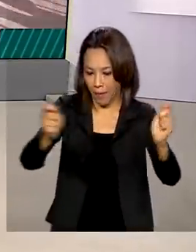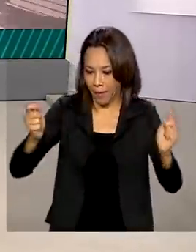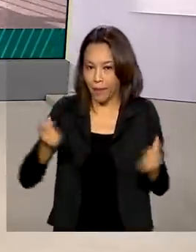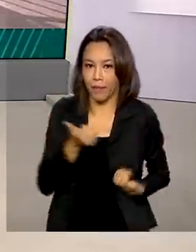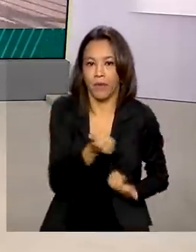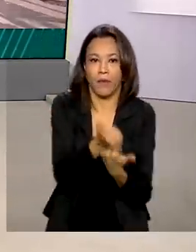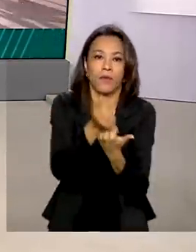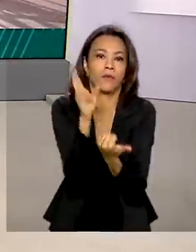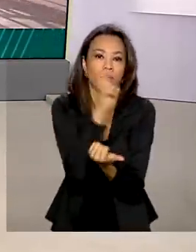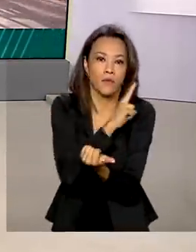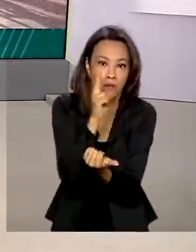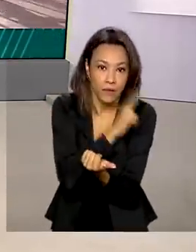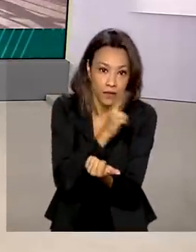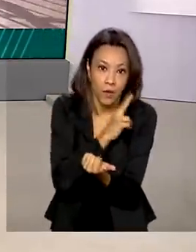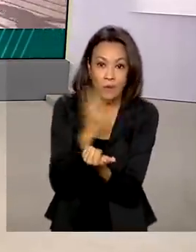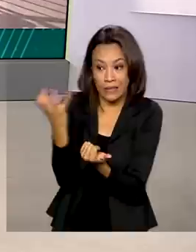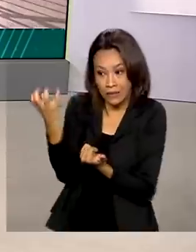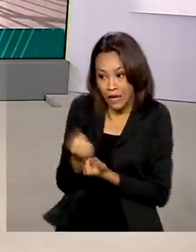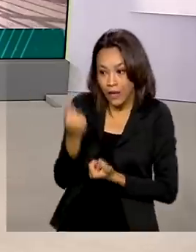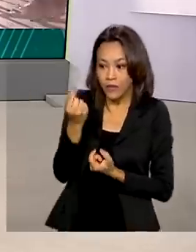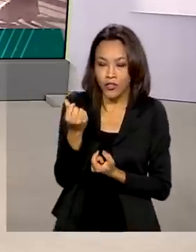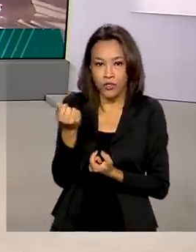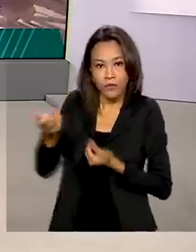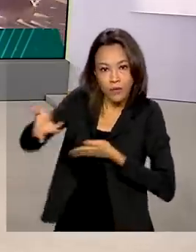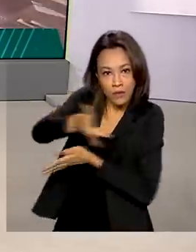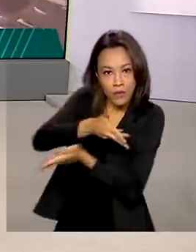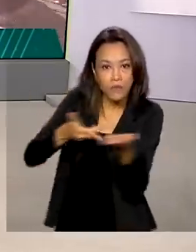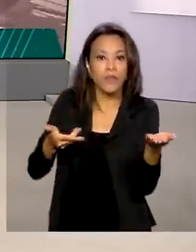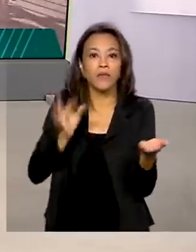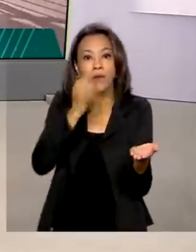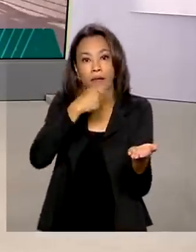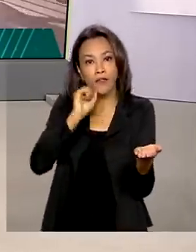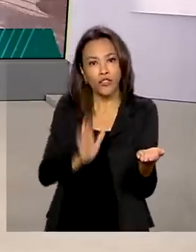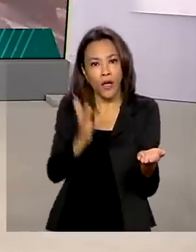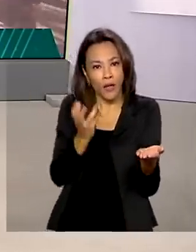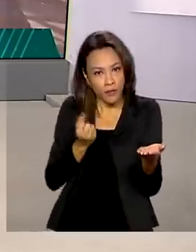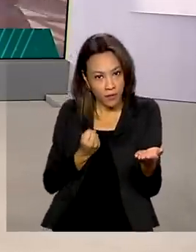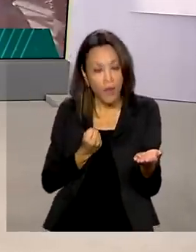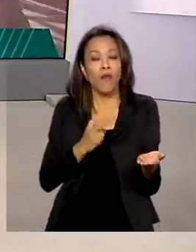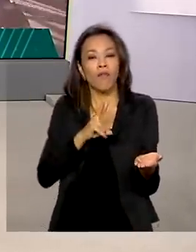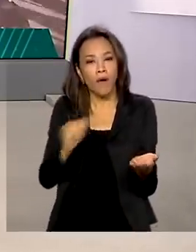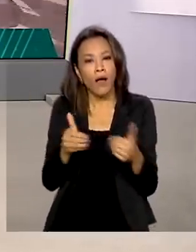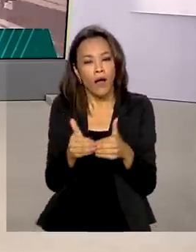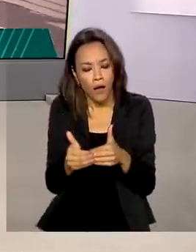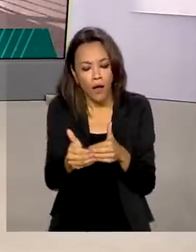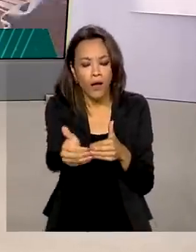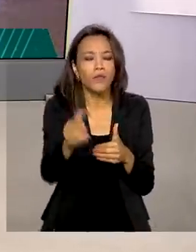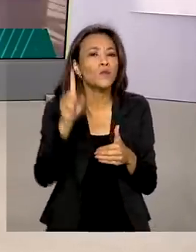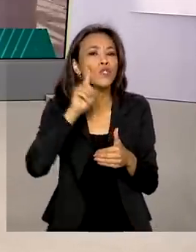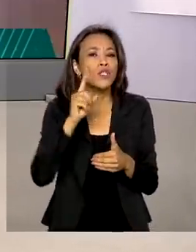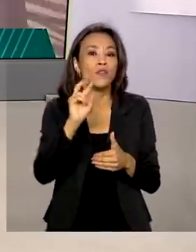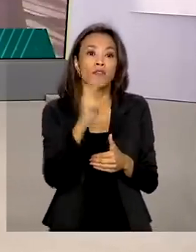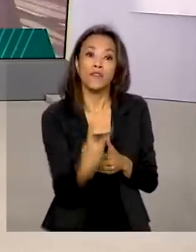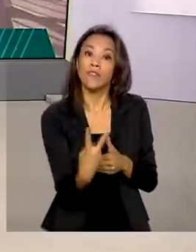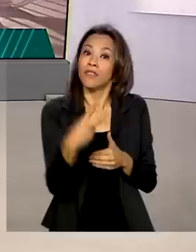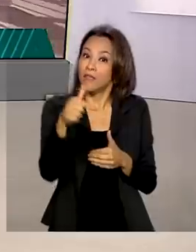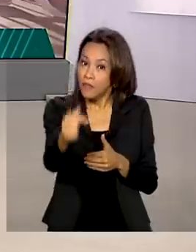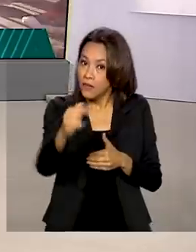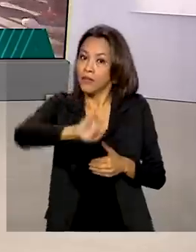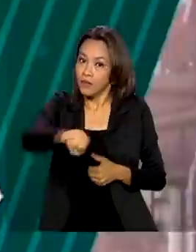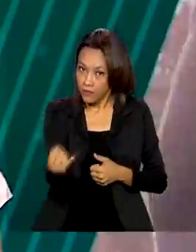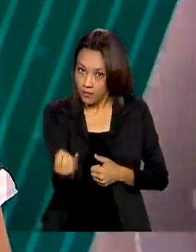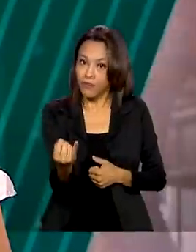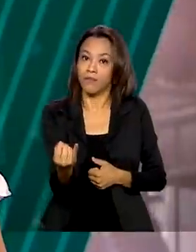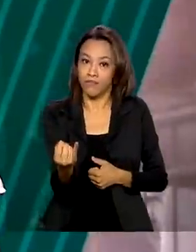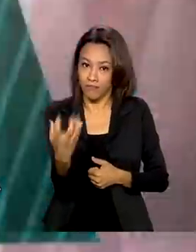emergencial. Os saques e transferências para quem recebeu o benefício serão liberados a partir do dia 27 de janeiro.